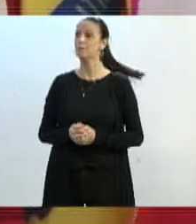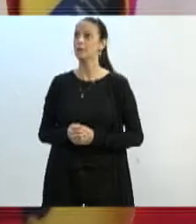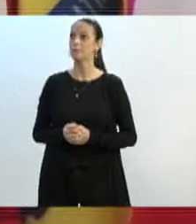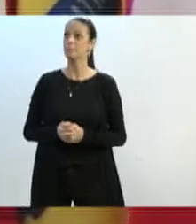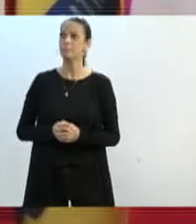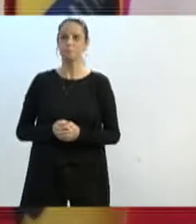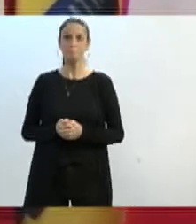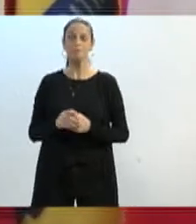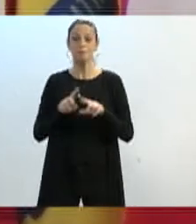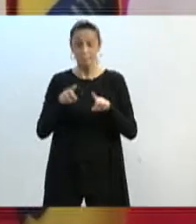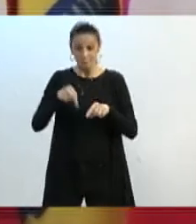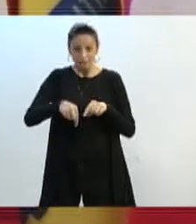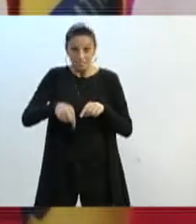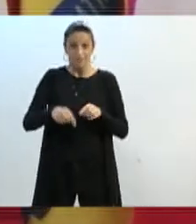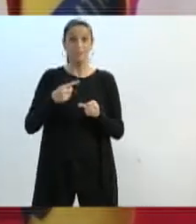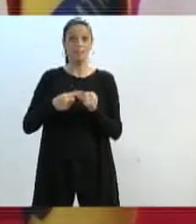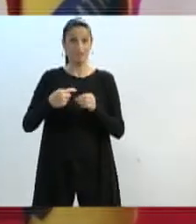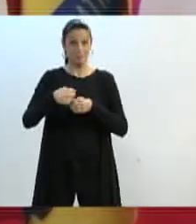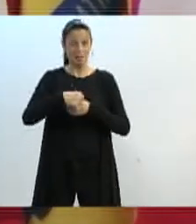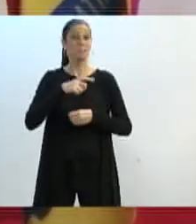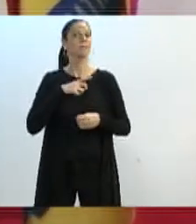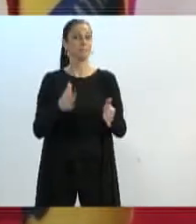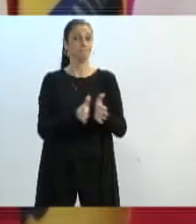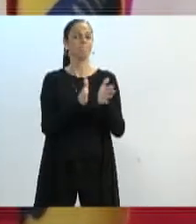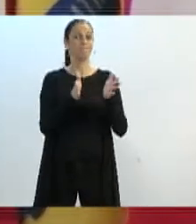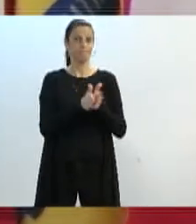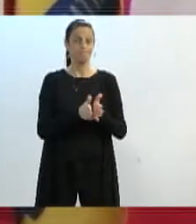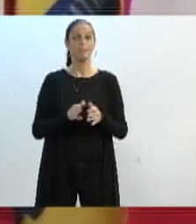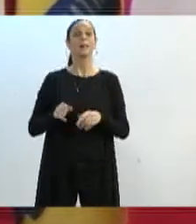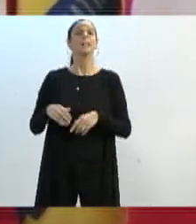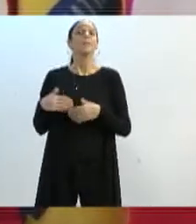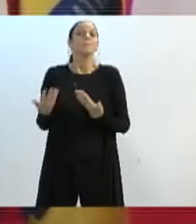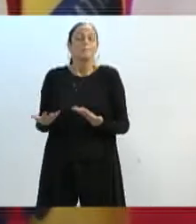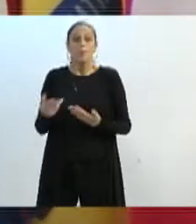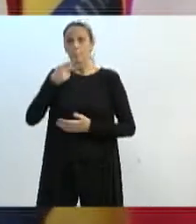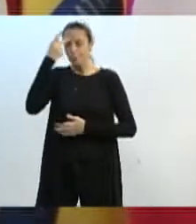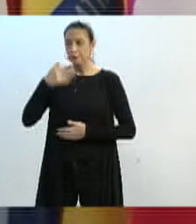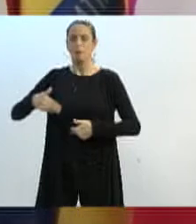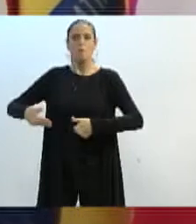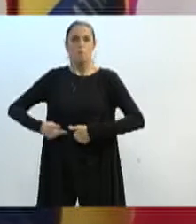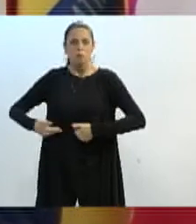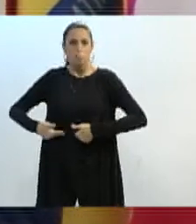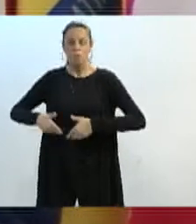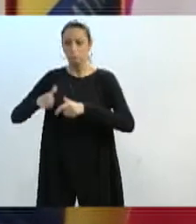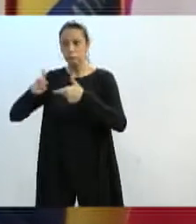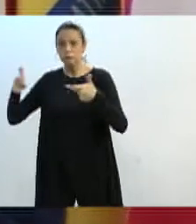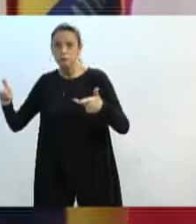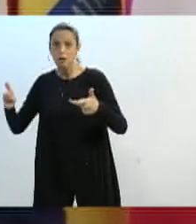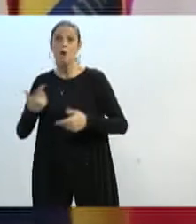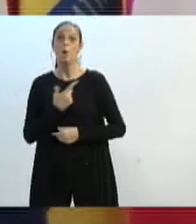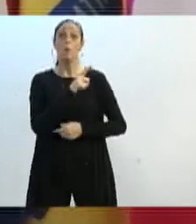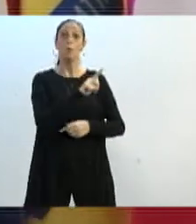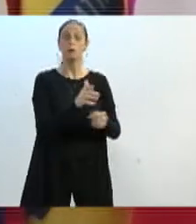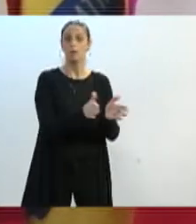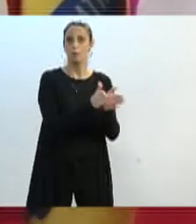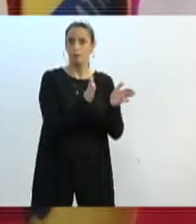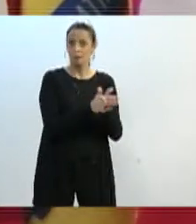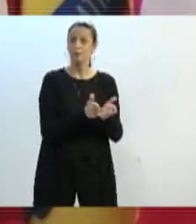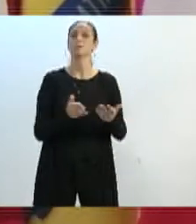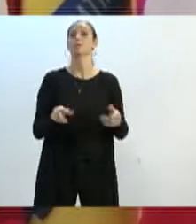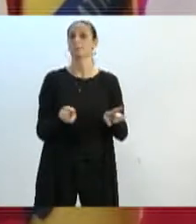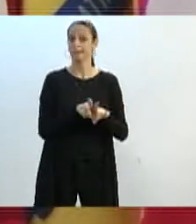cidade. E a partir do momento que a fome aumenta, a gente vê que outras pobrezas batem a porta, inclusive